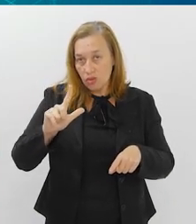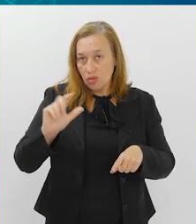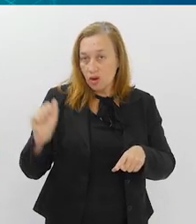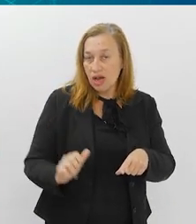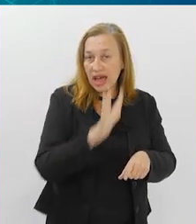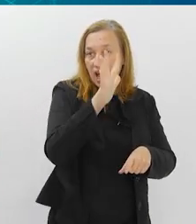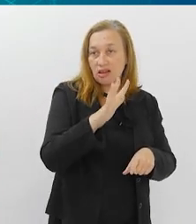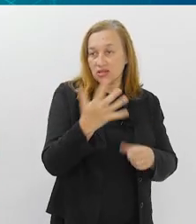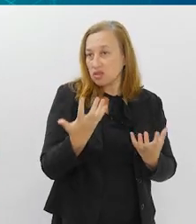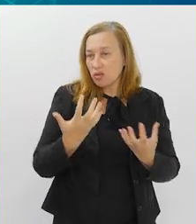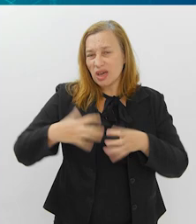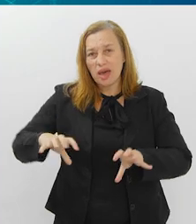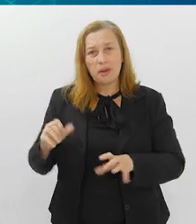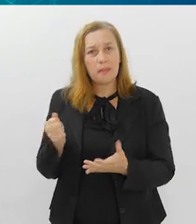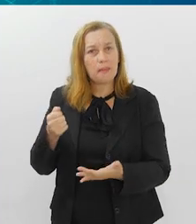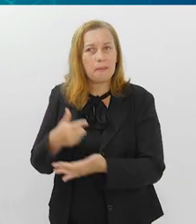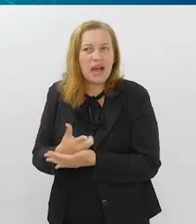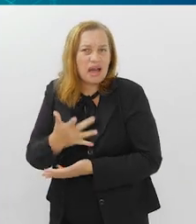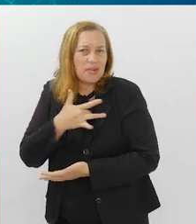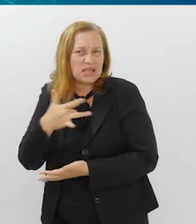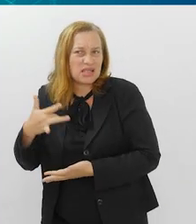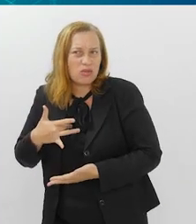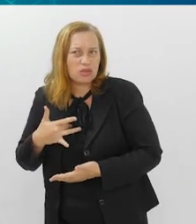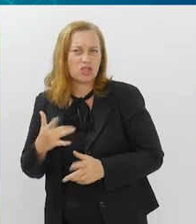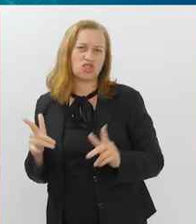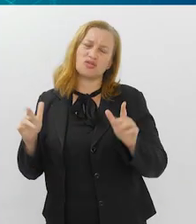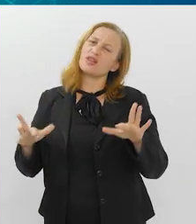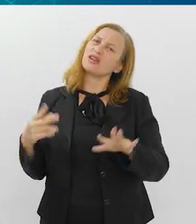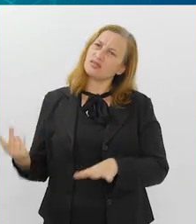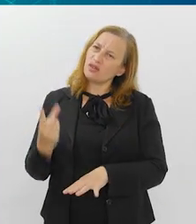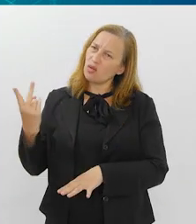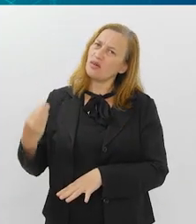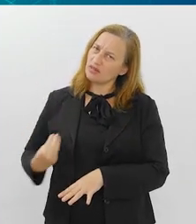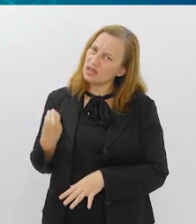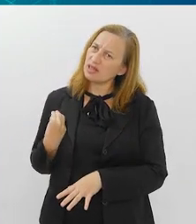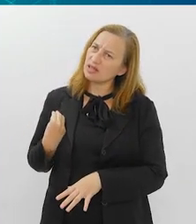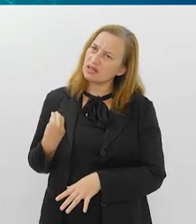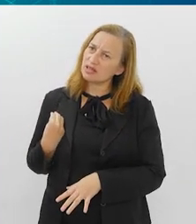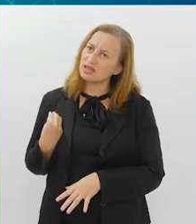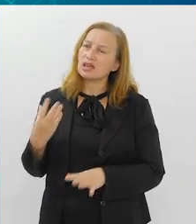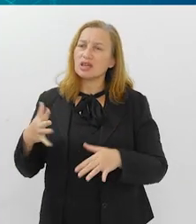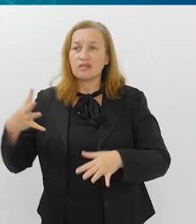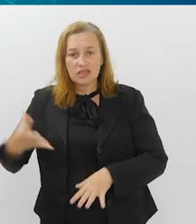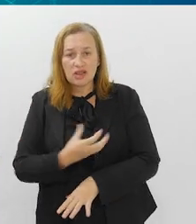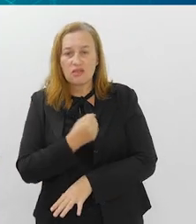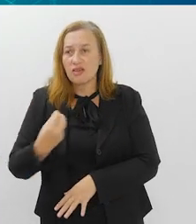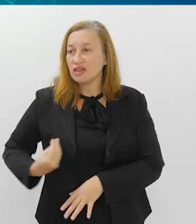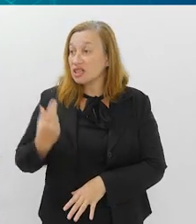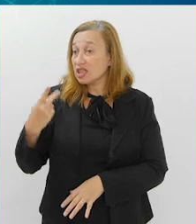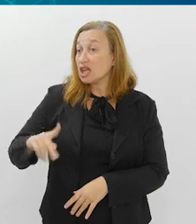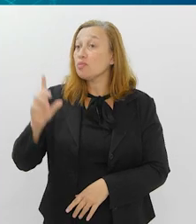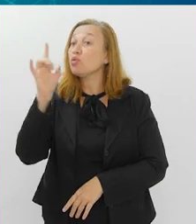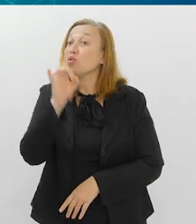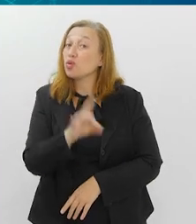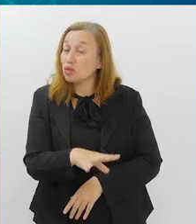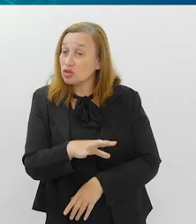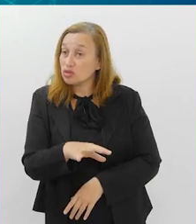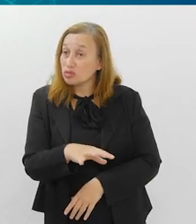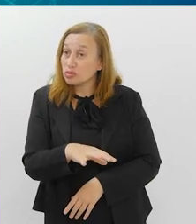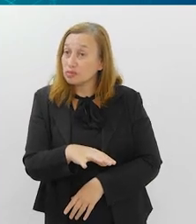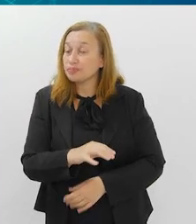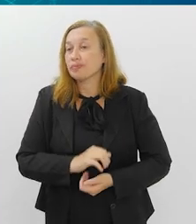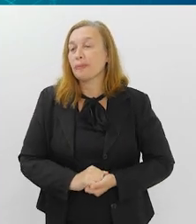diferente do valor, né? O preço é diferente do valor, né? Na vida. E é aquilo que vai salvar a vida dele. E por último,